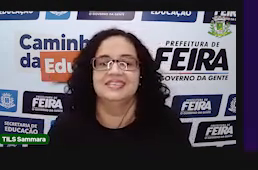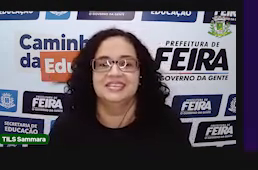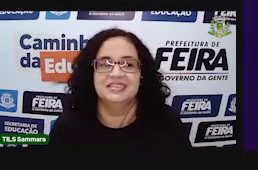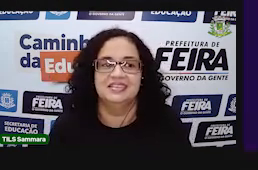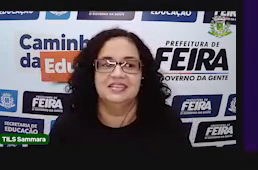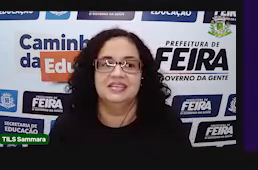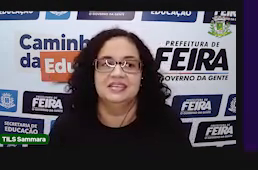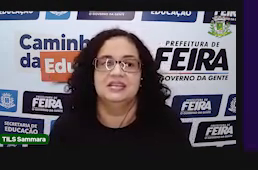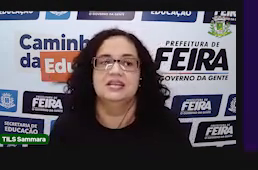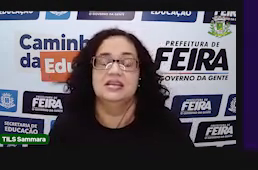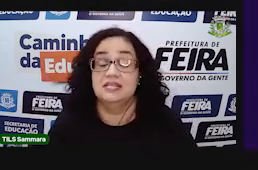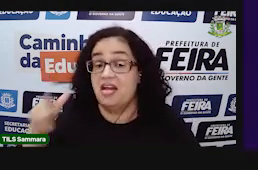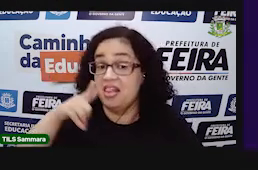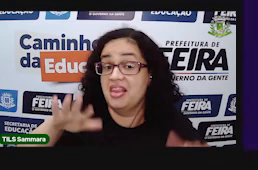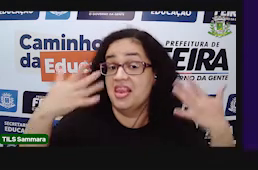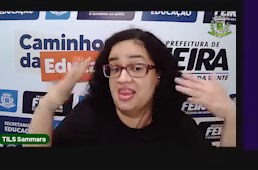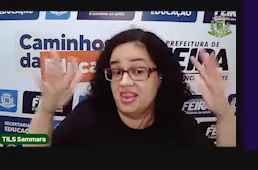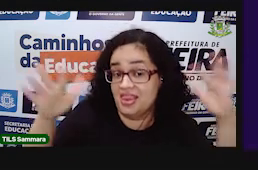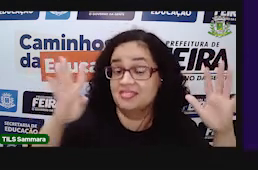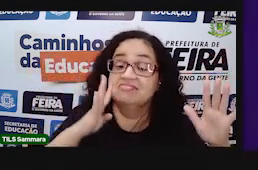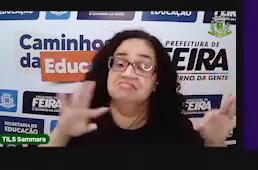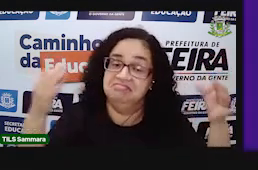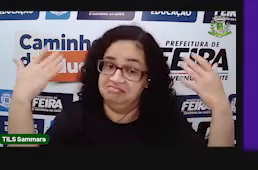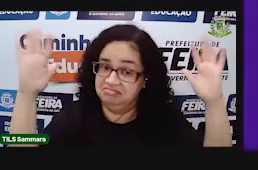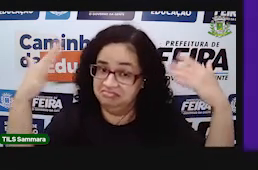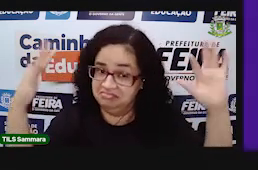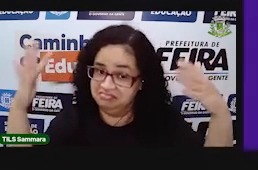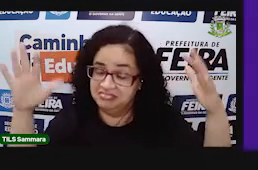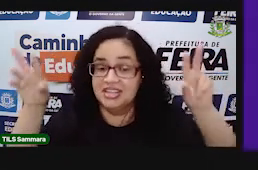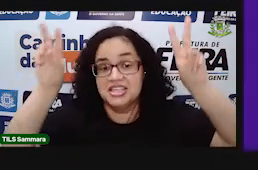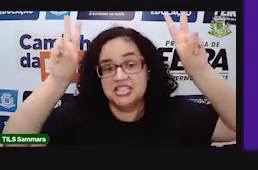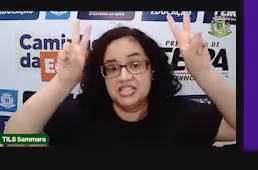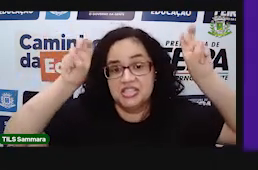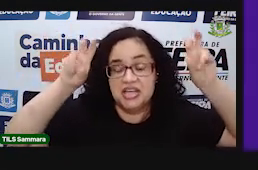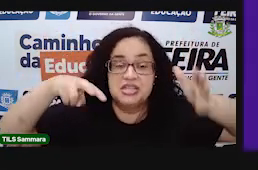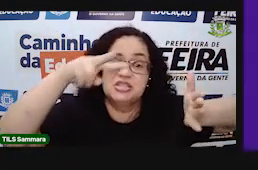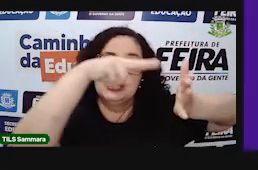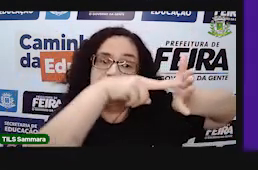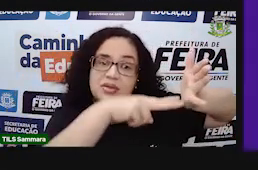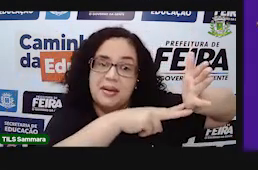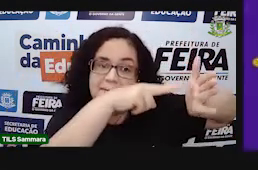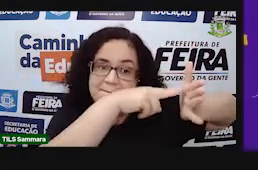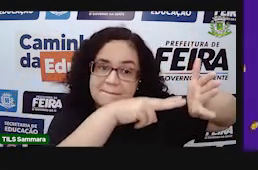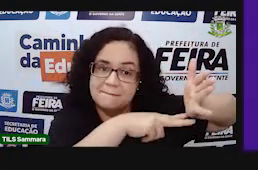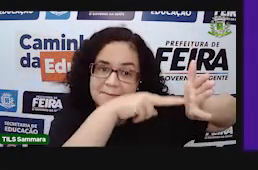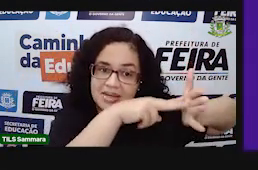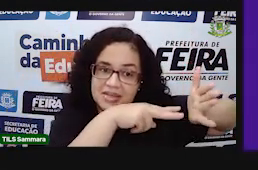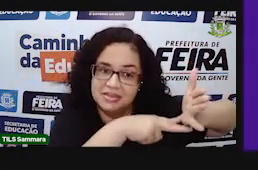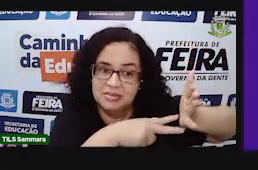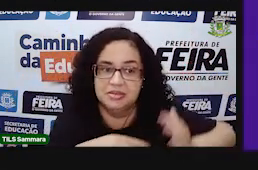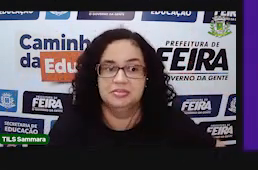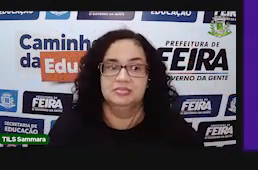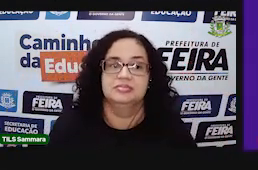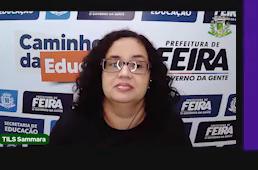Primeiro lugar. Estamos aí, craques e feras nesse assunto de